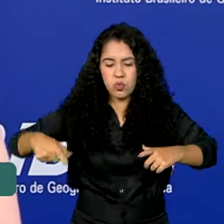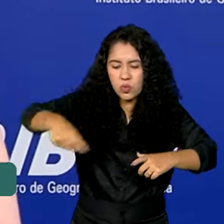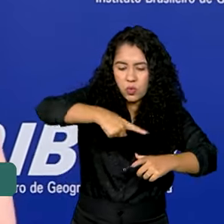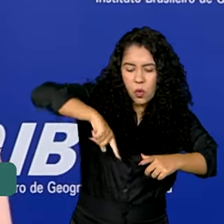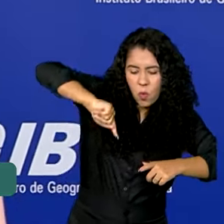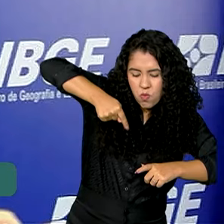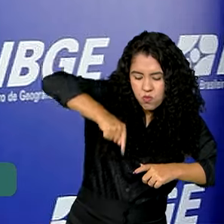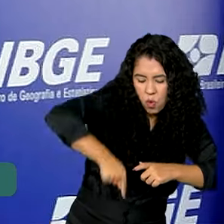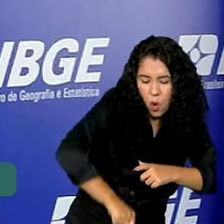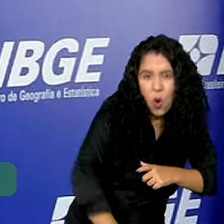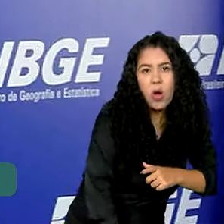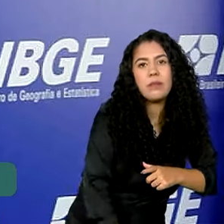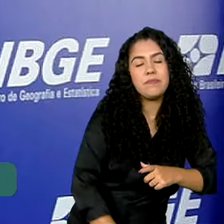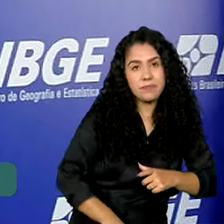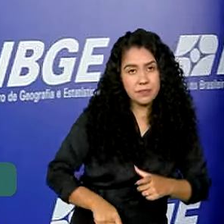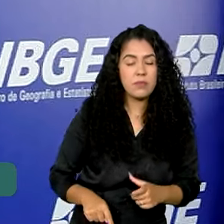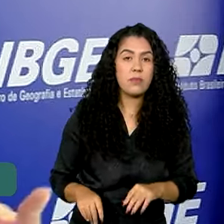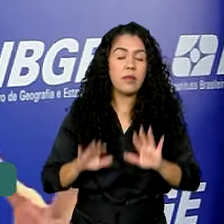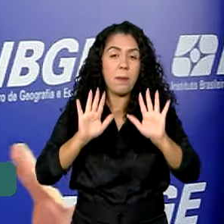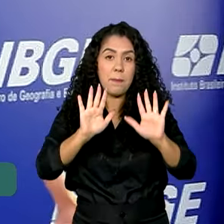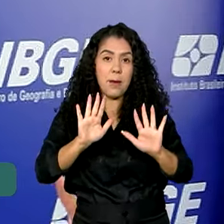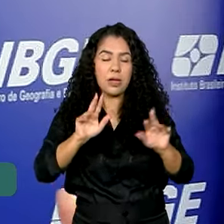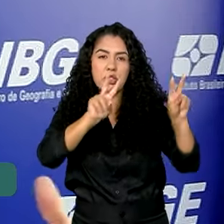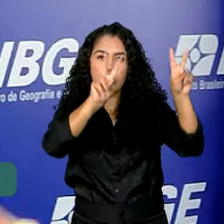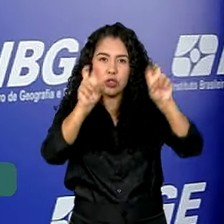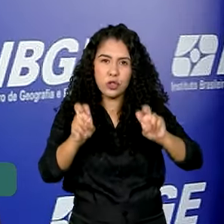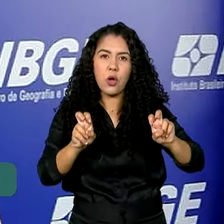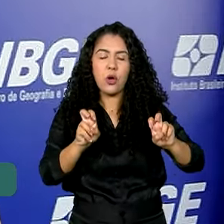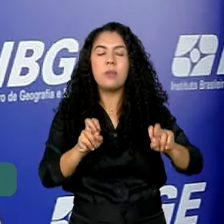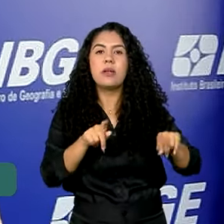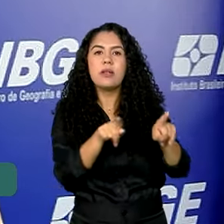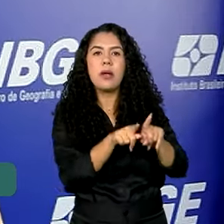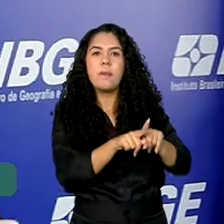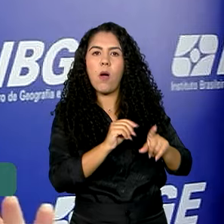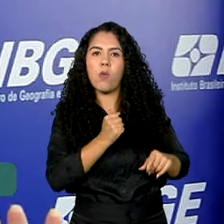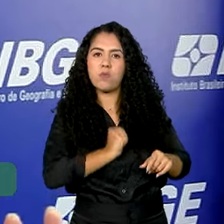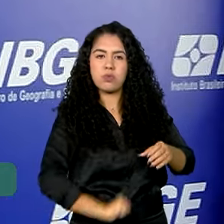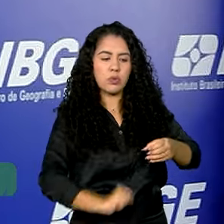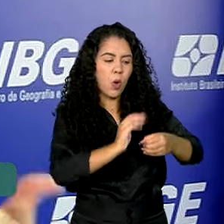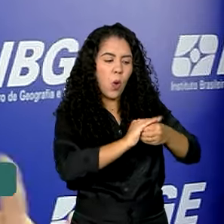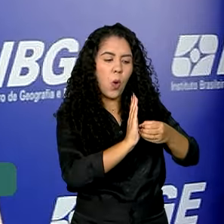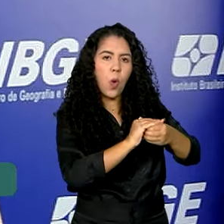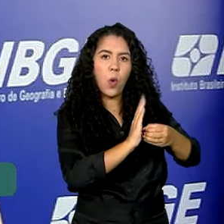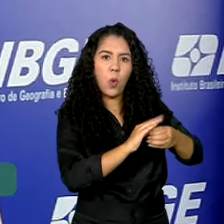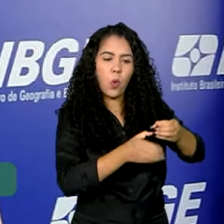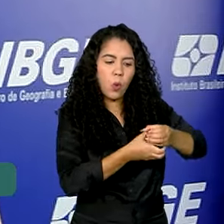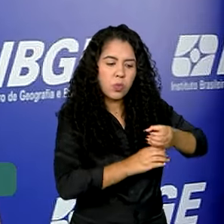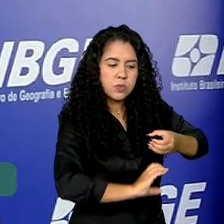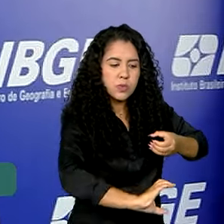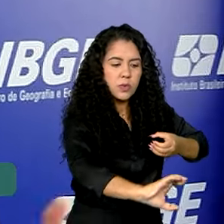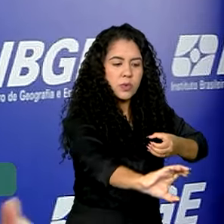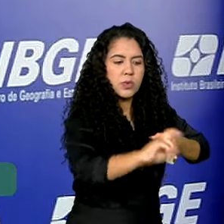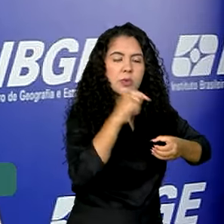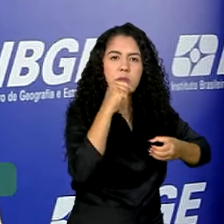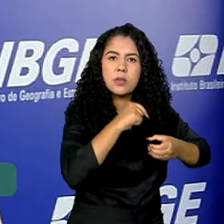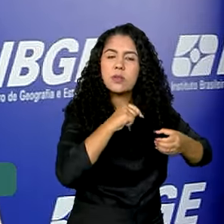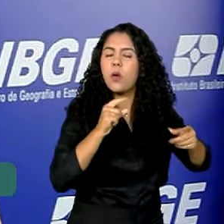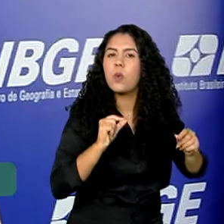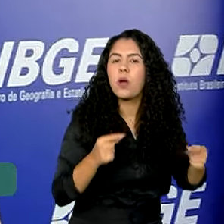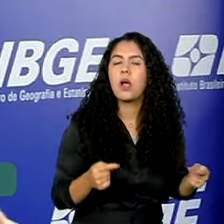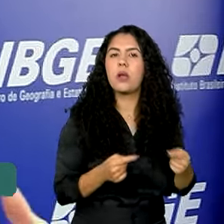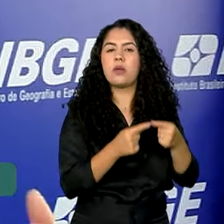ou mina. No caso do esgotamento sanitário, é considerado um domicílio numa situação de maior adequabilidade